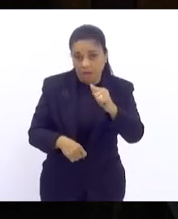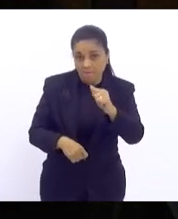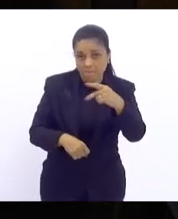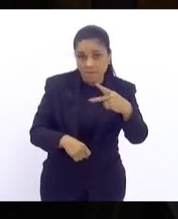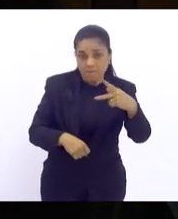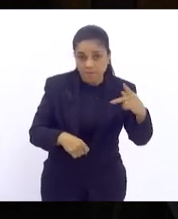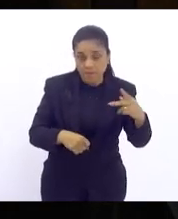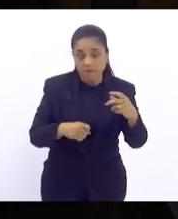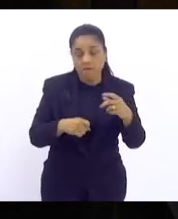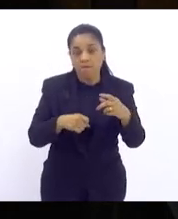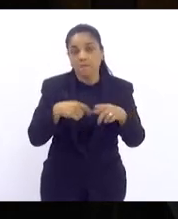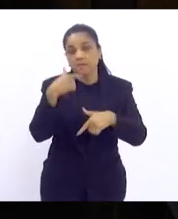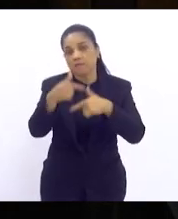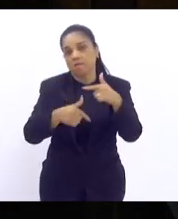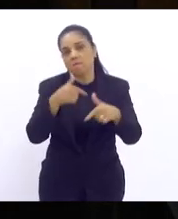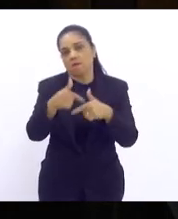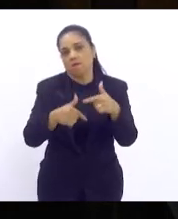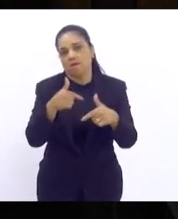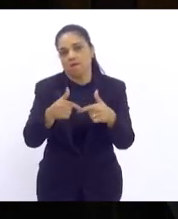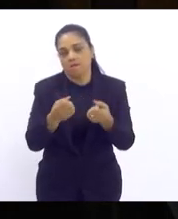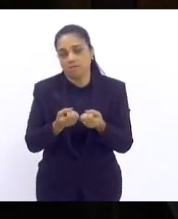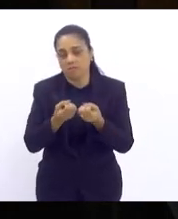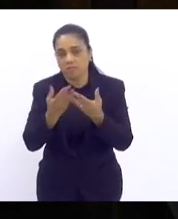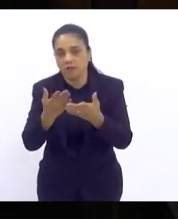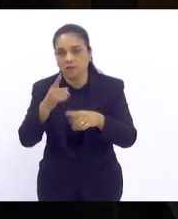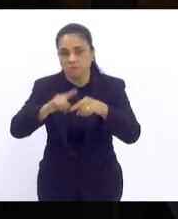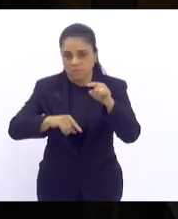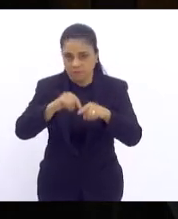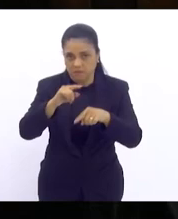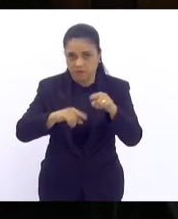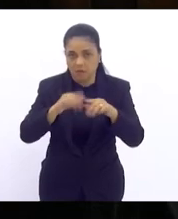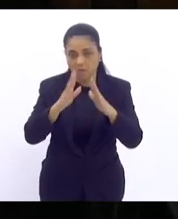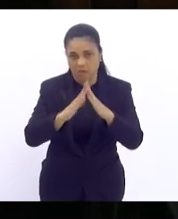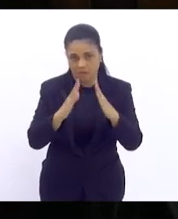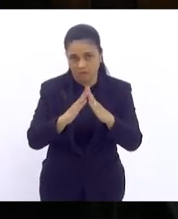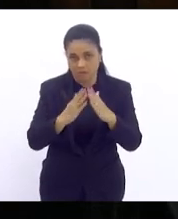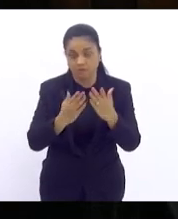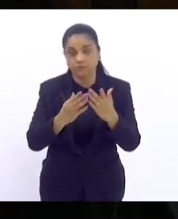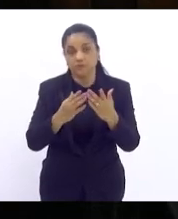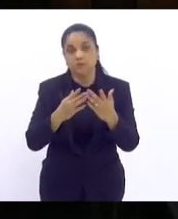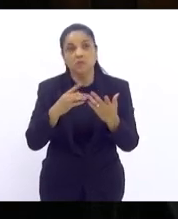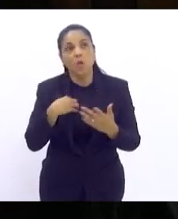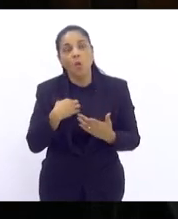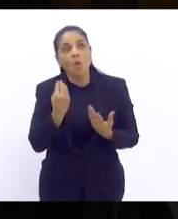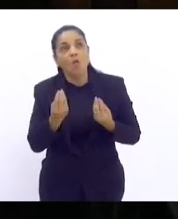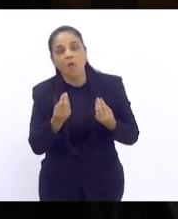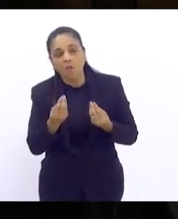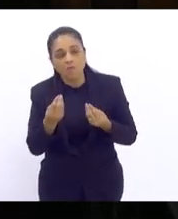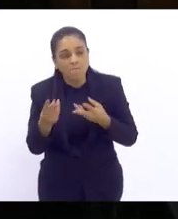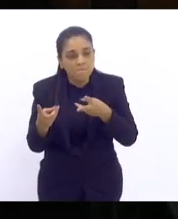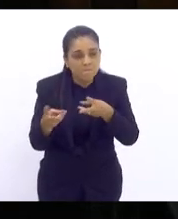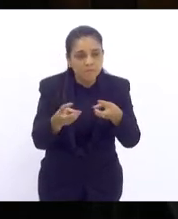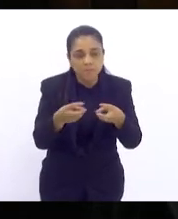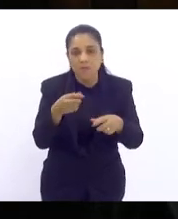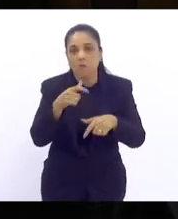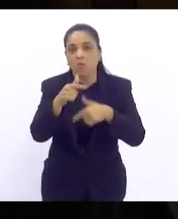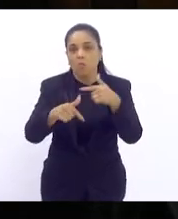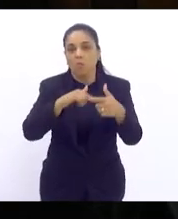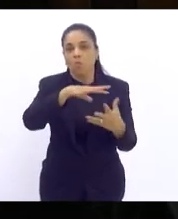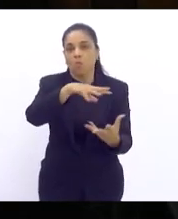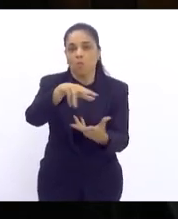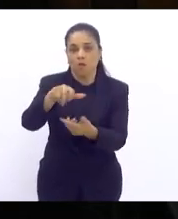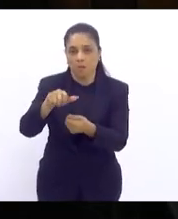fazer as suas entregas olha que loucura a gente está no mundo do trabalho que precisa ser revisto urgentemente